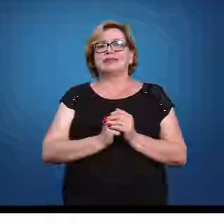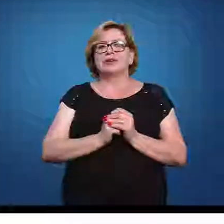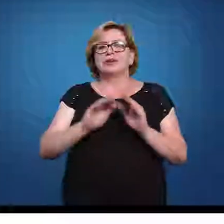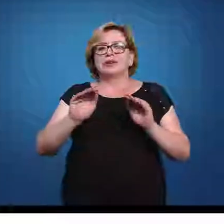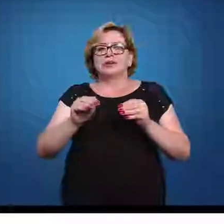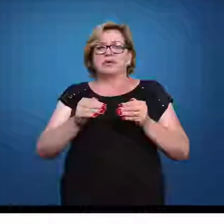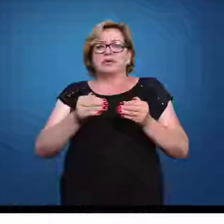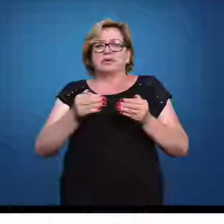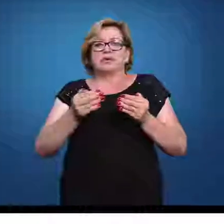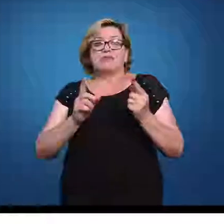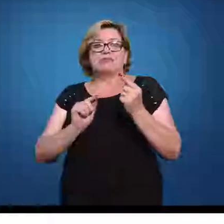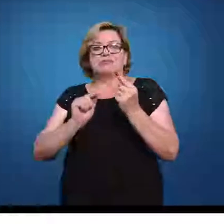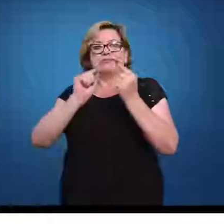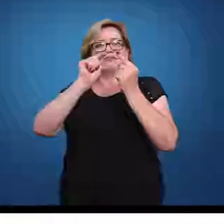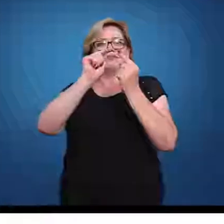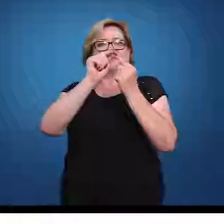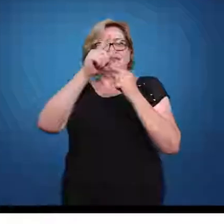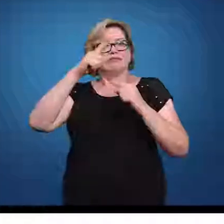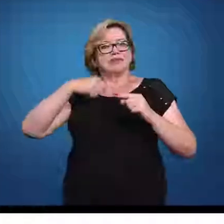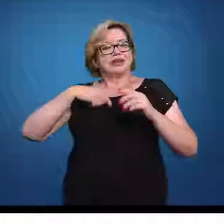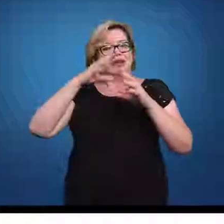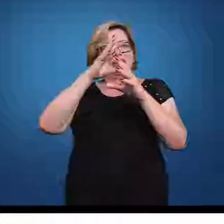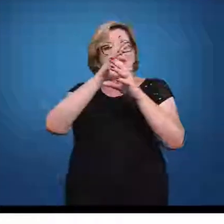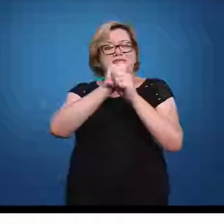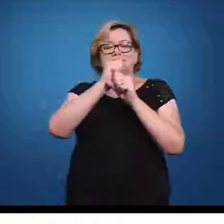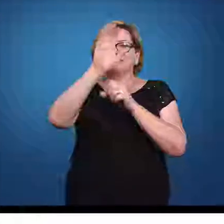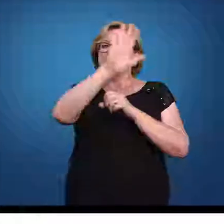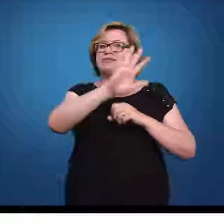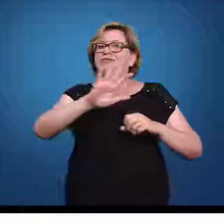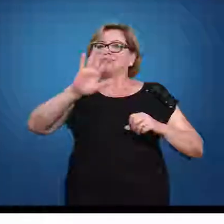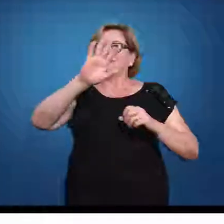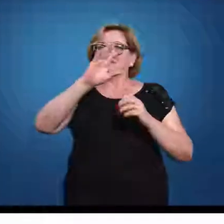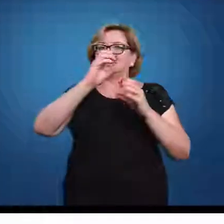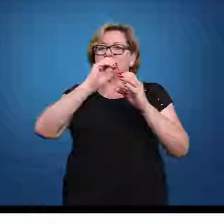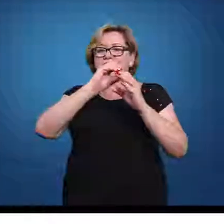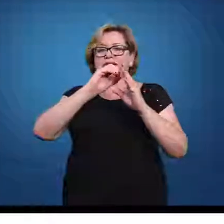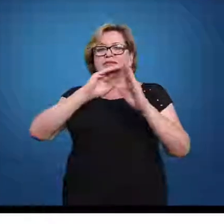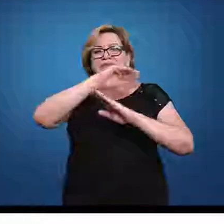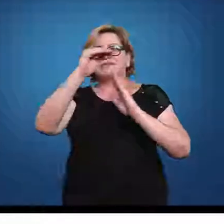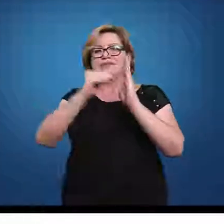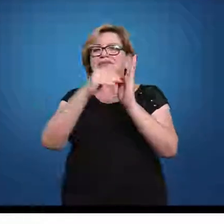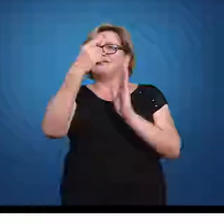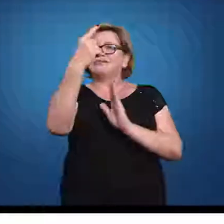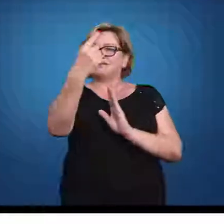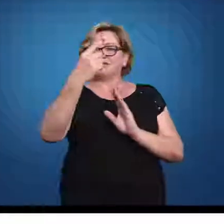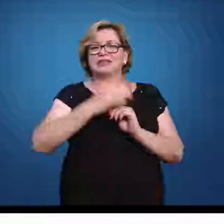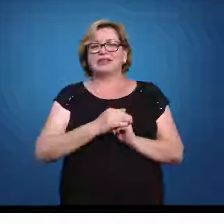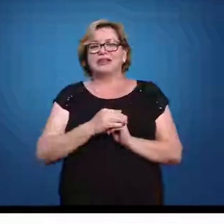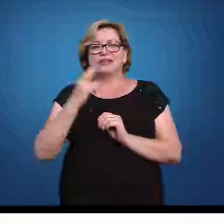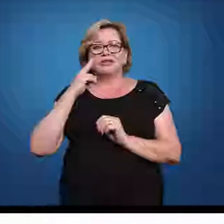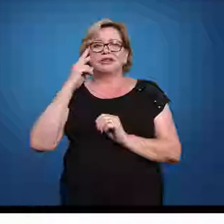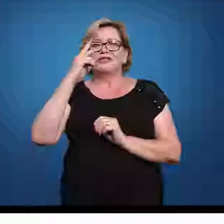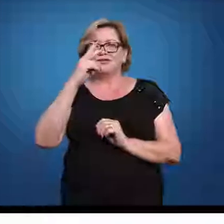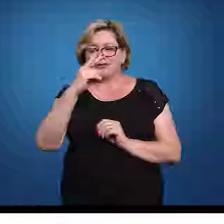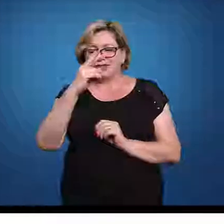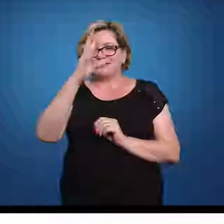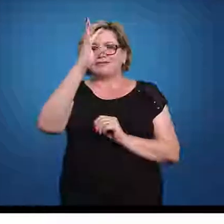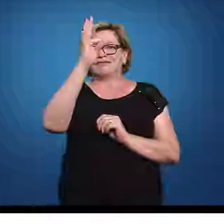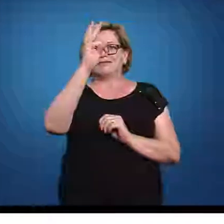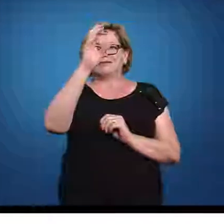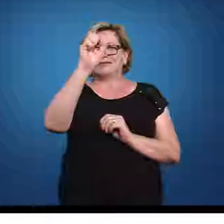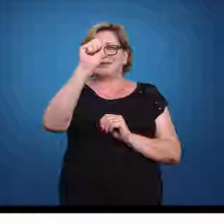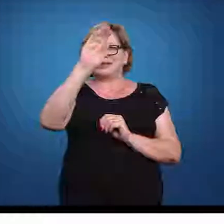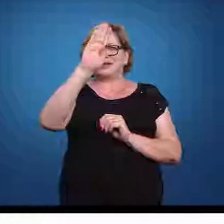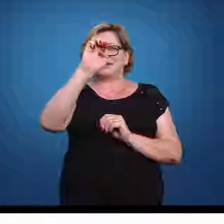Qual o nosso objetivo aqui? Calcular a área entre 0 e 1. Se você for lá na tua tabela, você vai